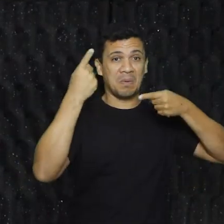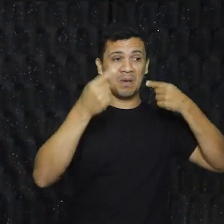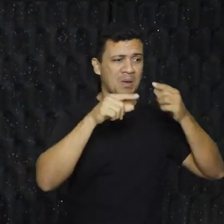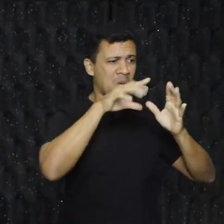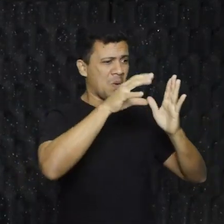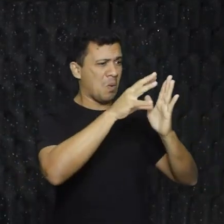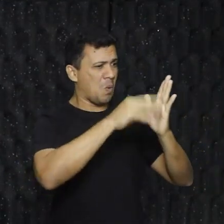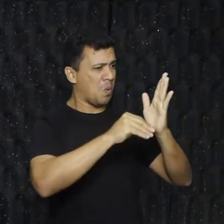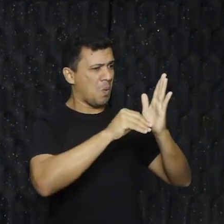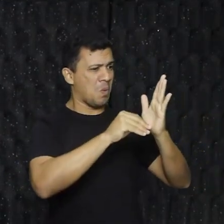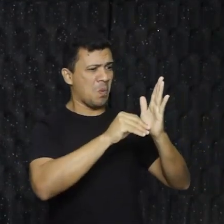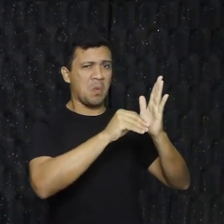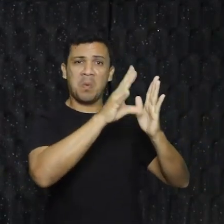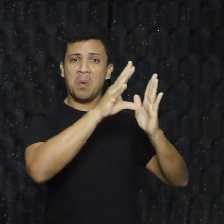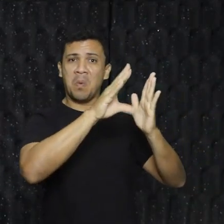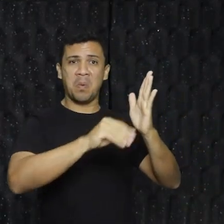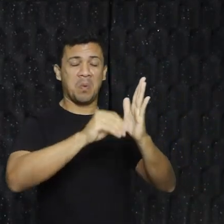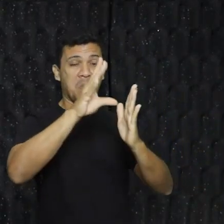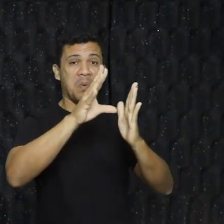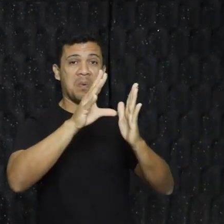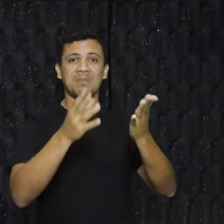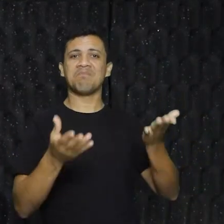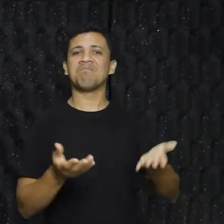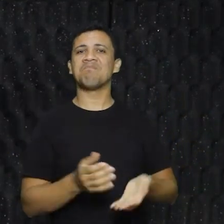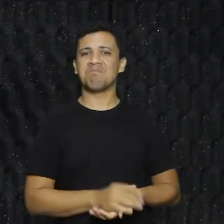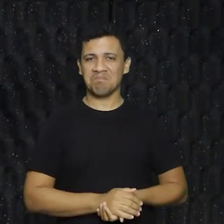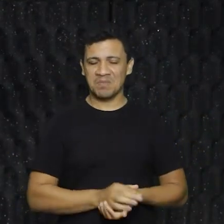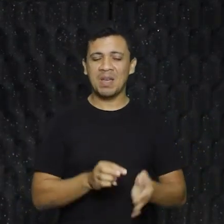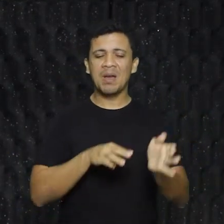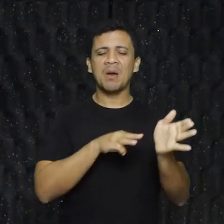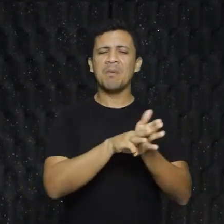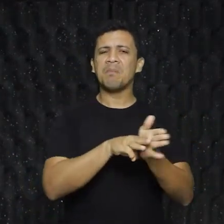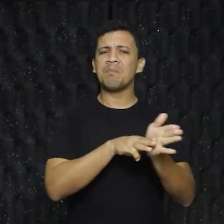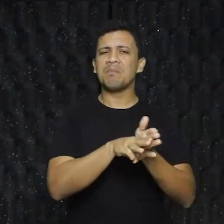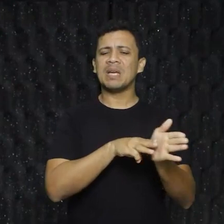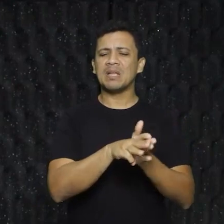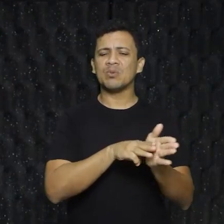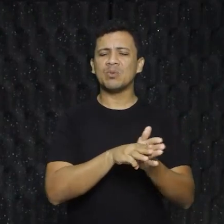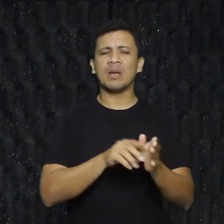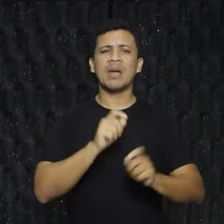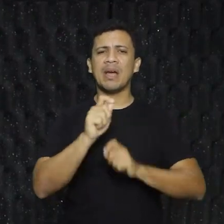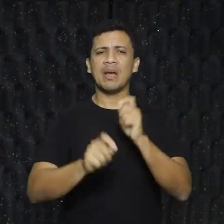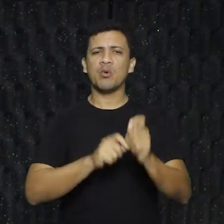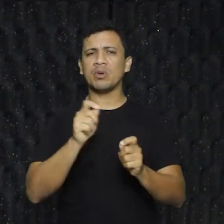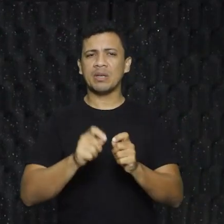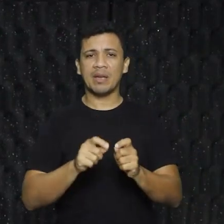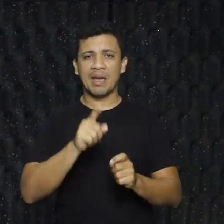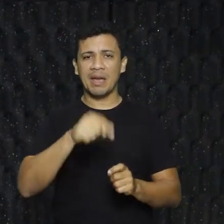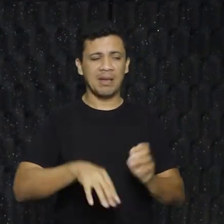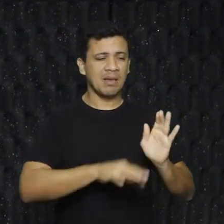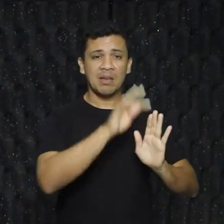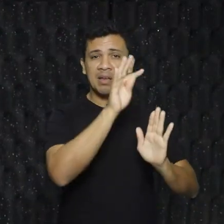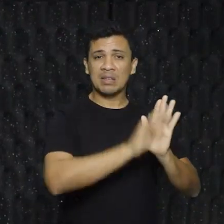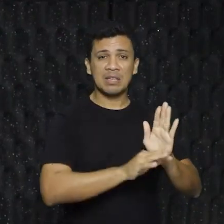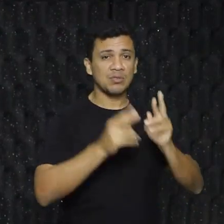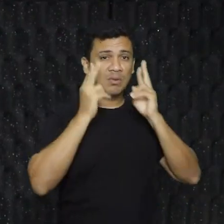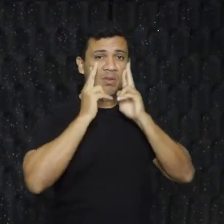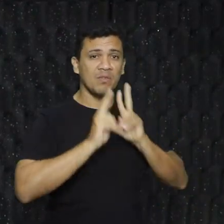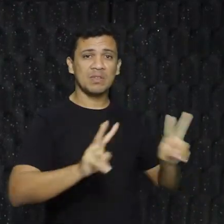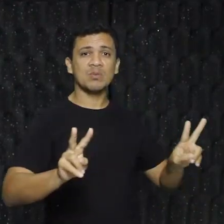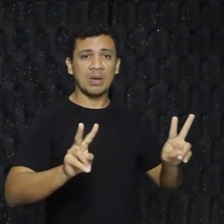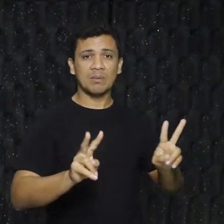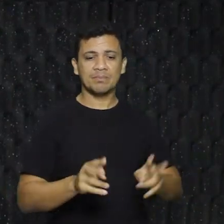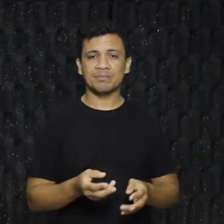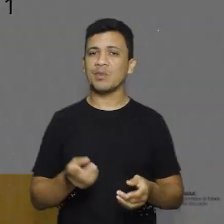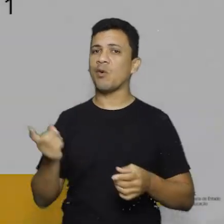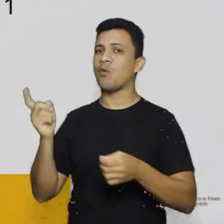sumindo na tua frente. Esse método era constituído por textos visuais, ou seja, na hora que você vai olhar a obra de